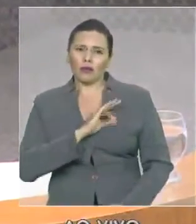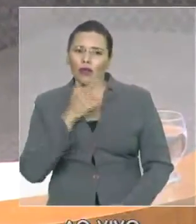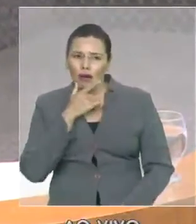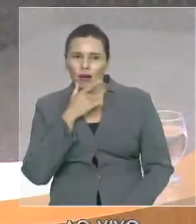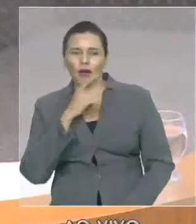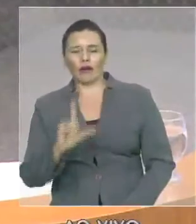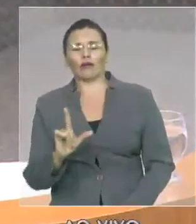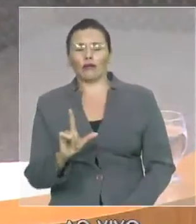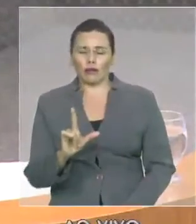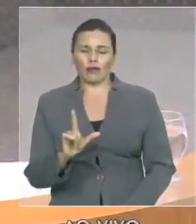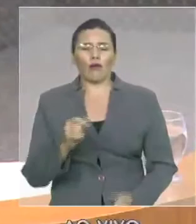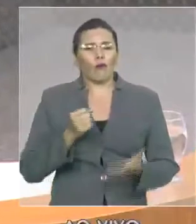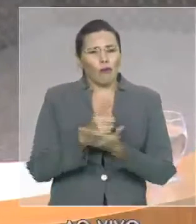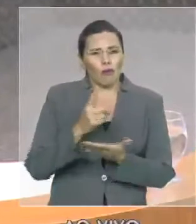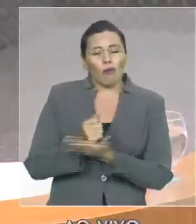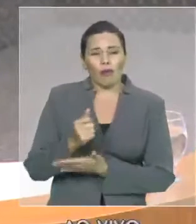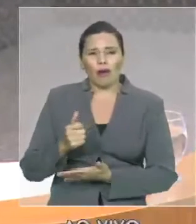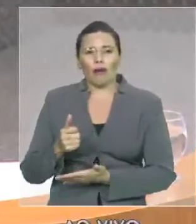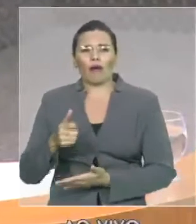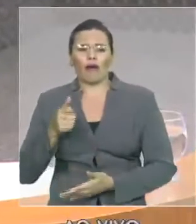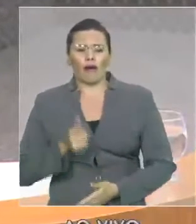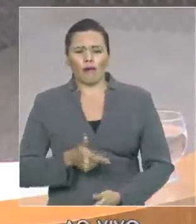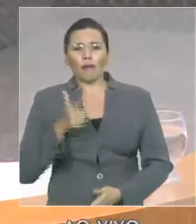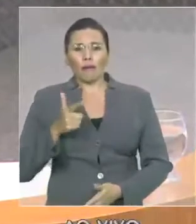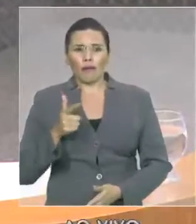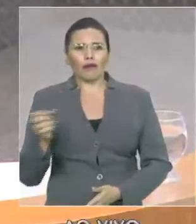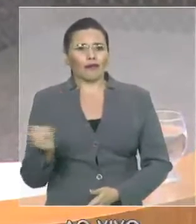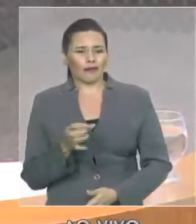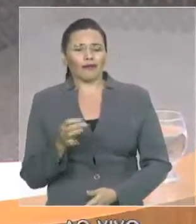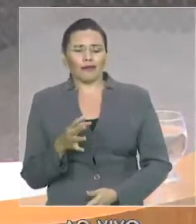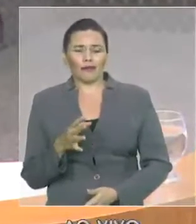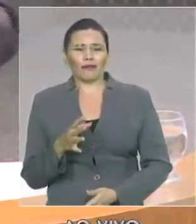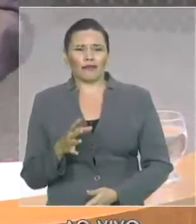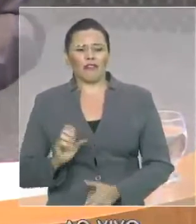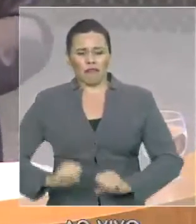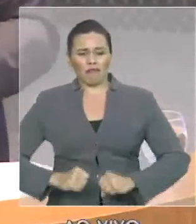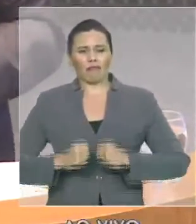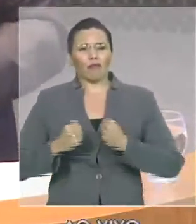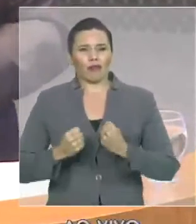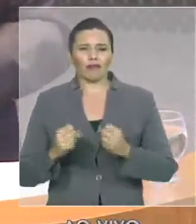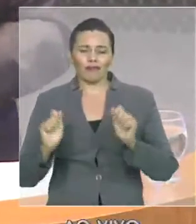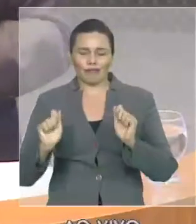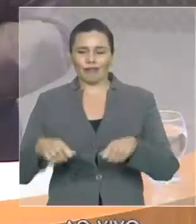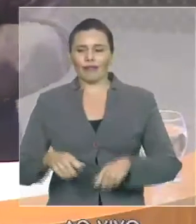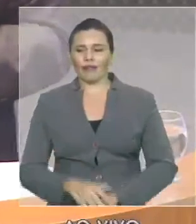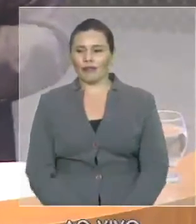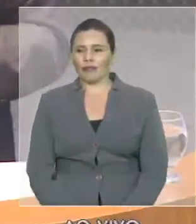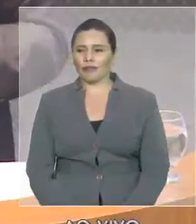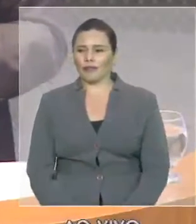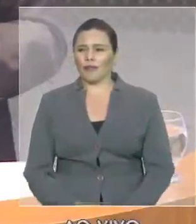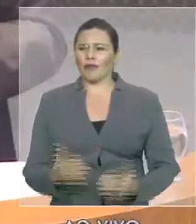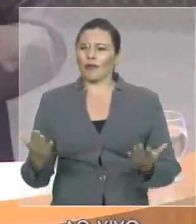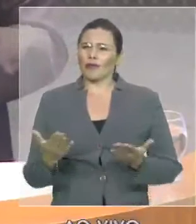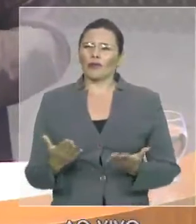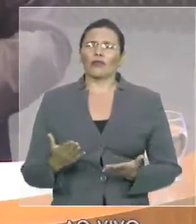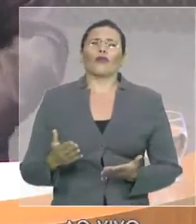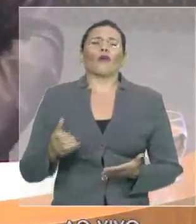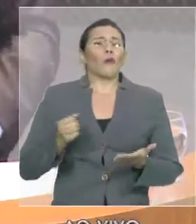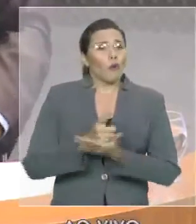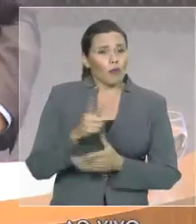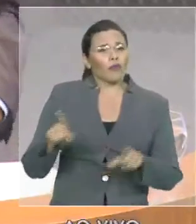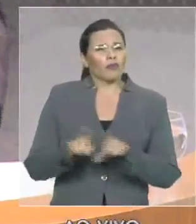principal são as viaturas. Nós já fizemos a entrega de 30, as 30 primeiras viaturas,